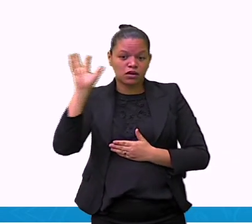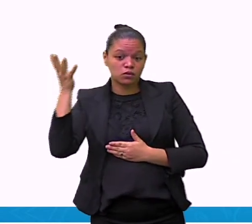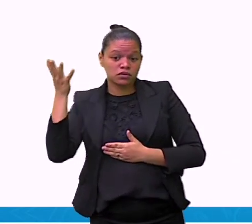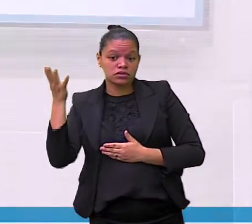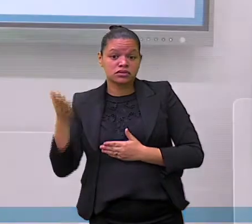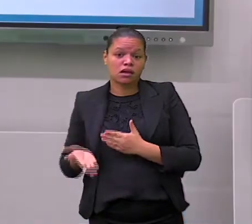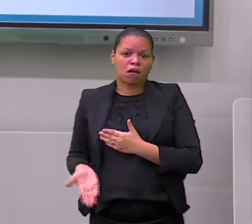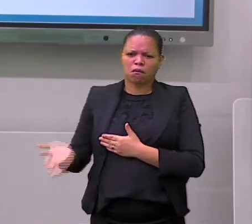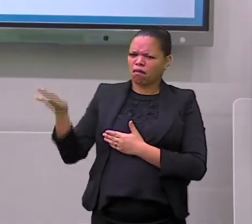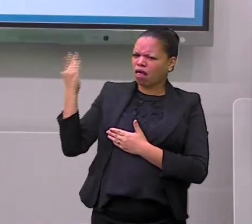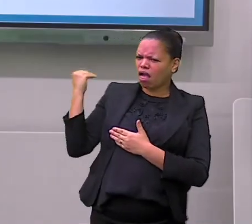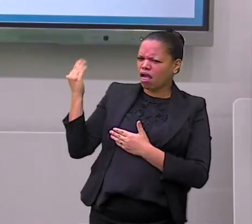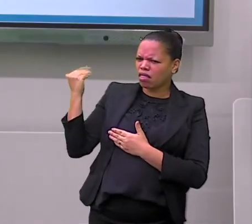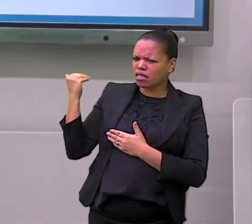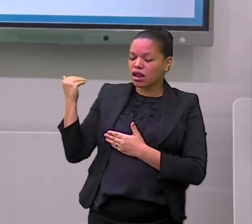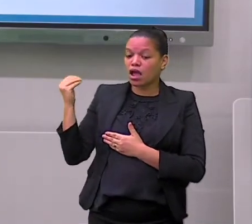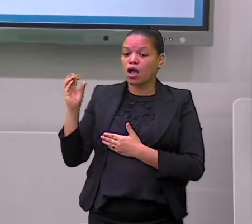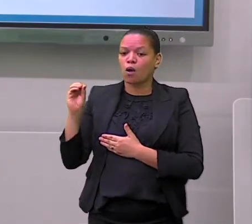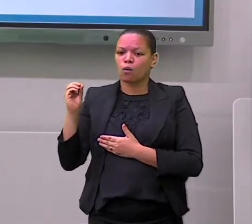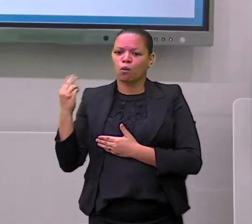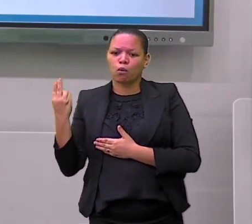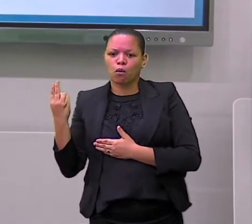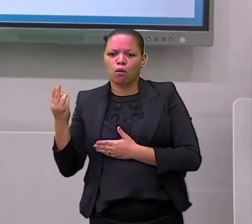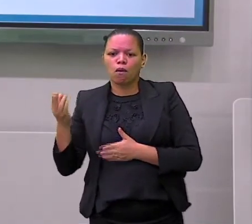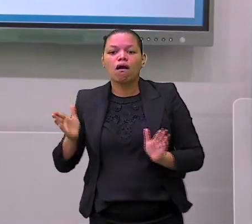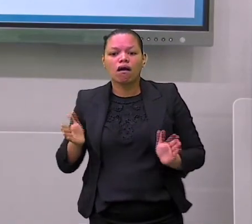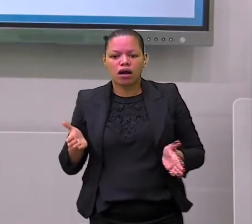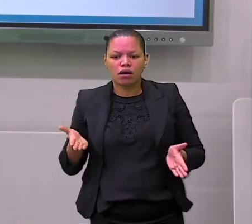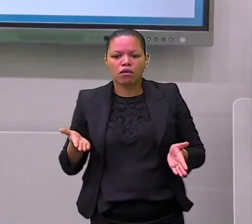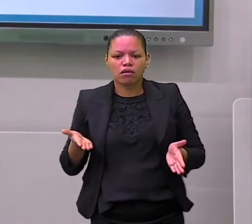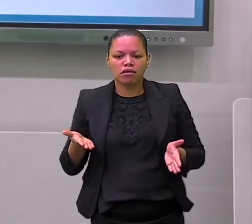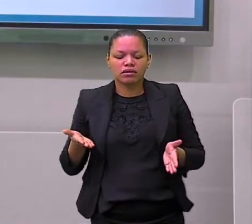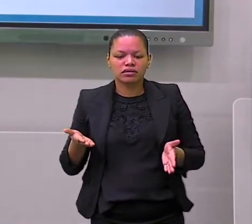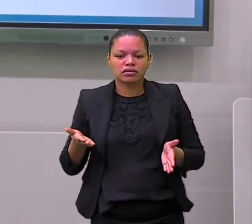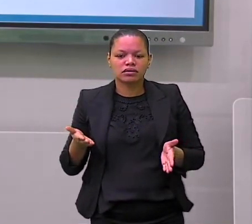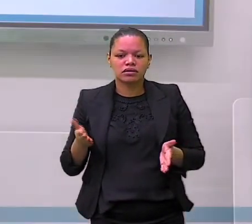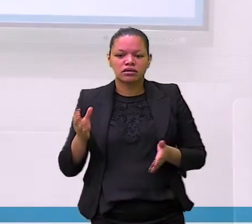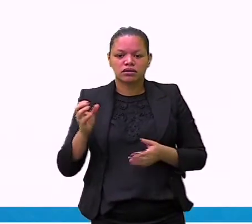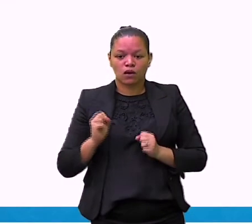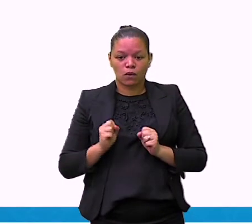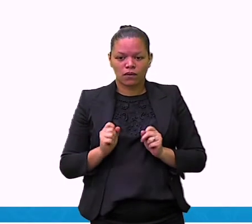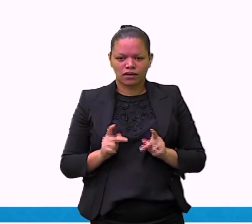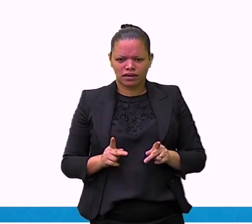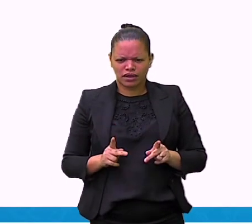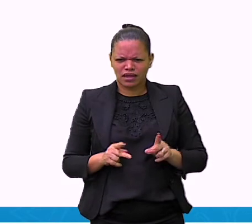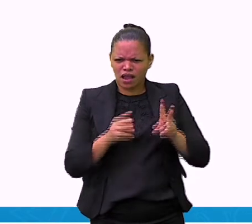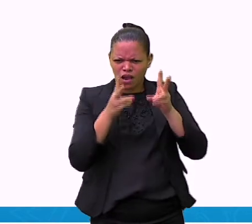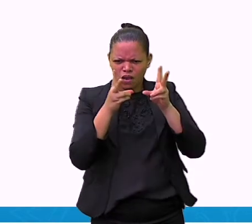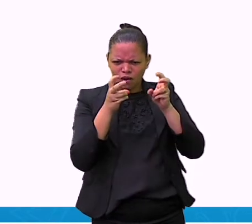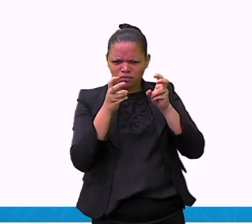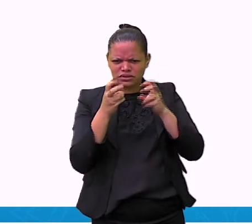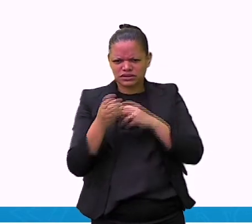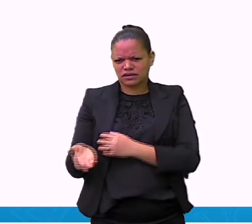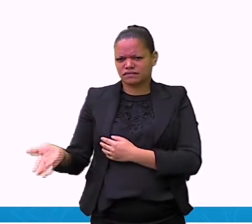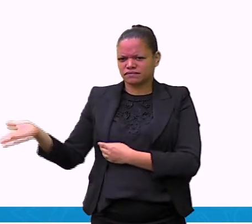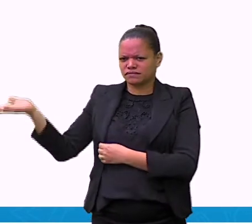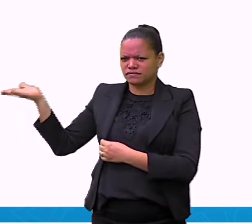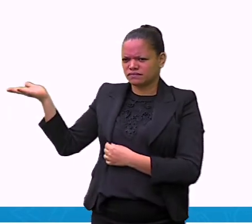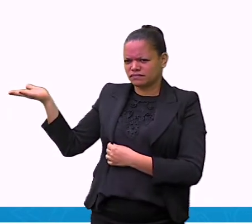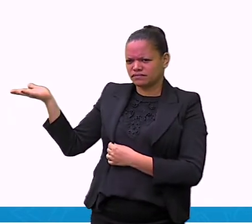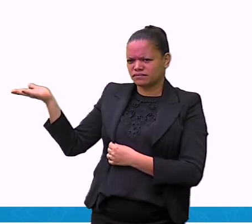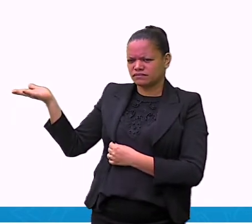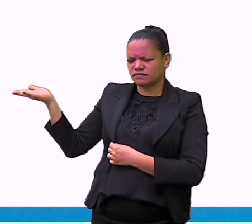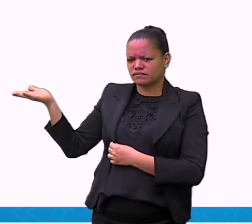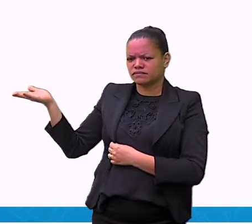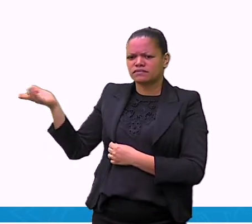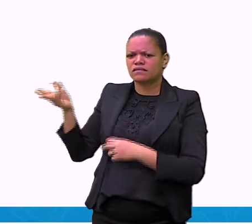coisa, eu quero que vocês observem bem esta ilustração. O que você